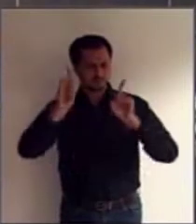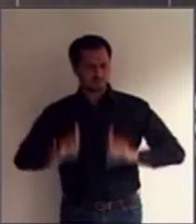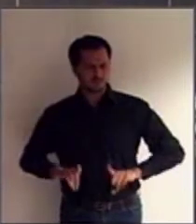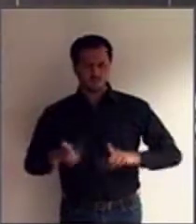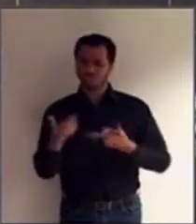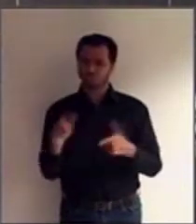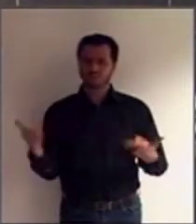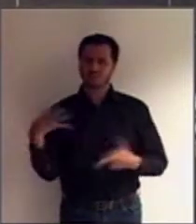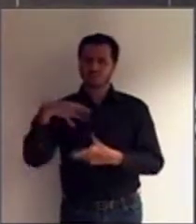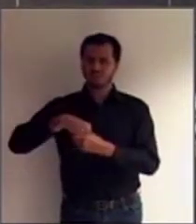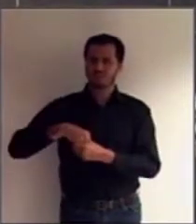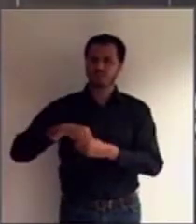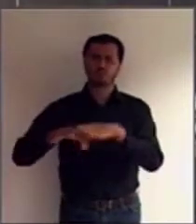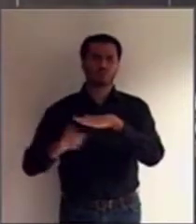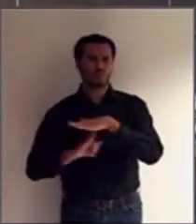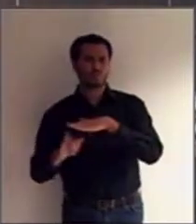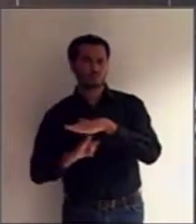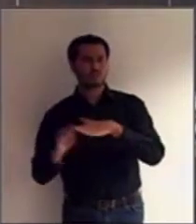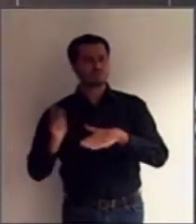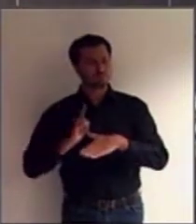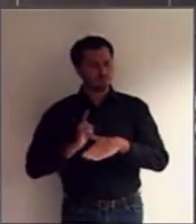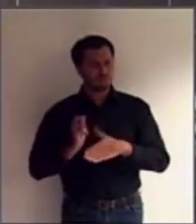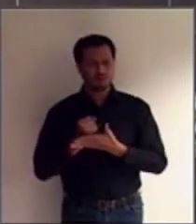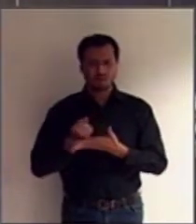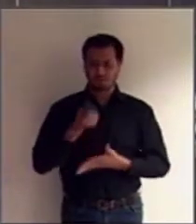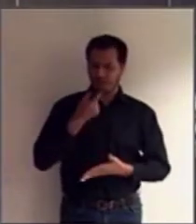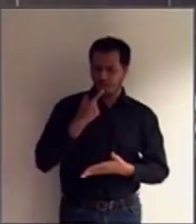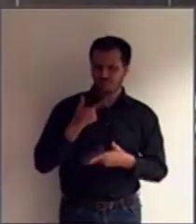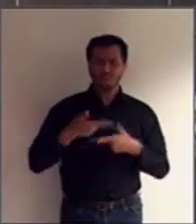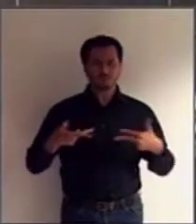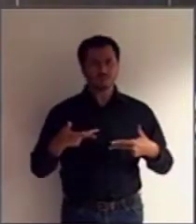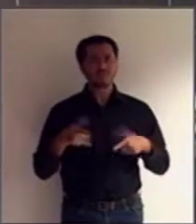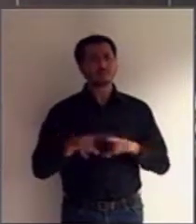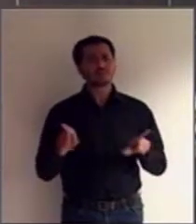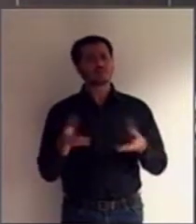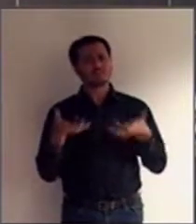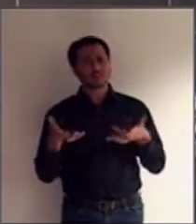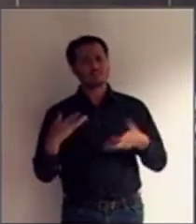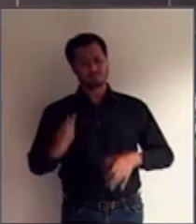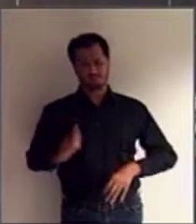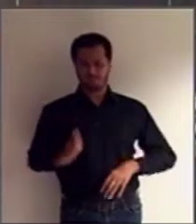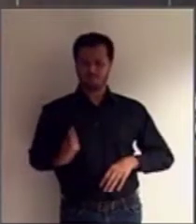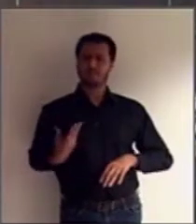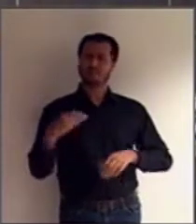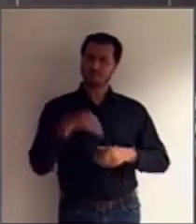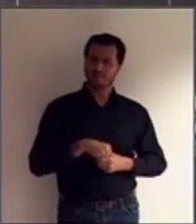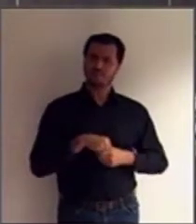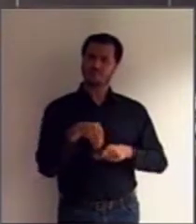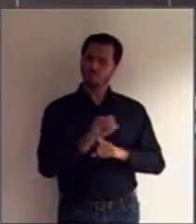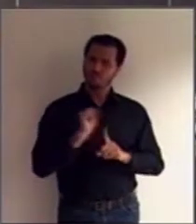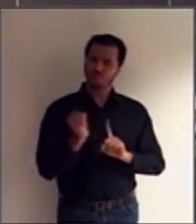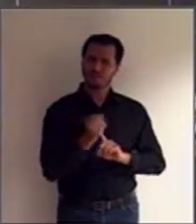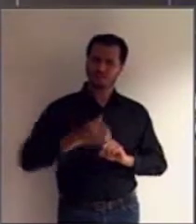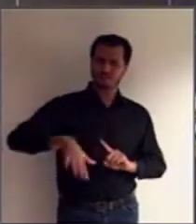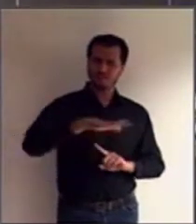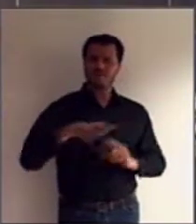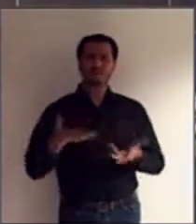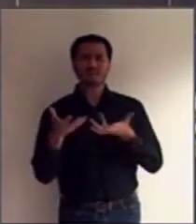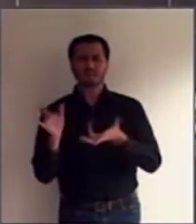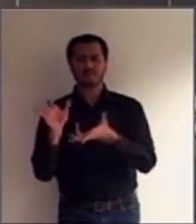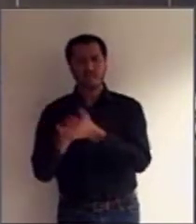fazem seus tratamentos, elas querem participar da vida civil, elas querem casar, elas querem ter uma